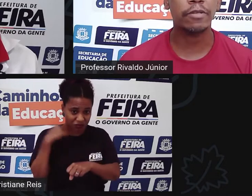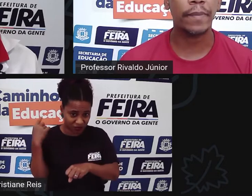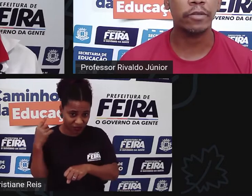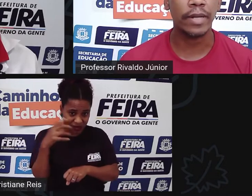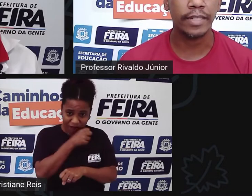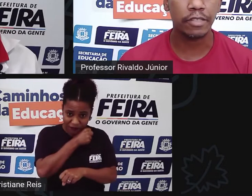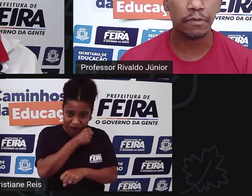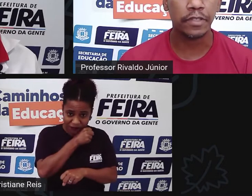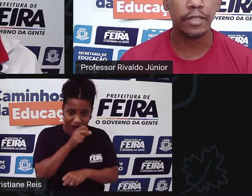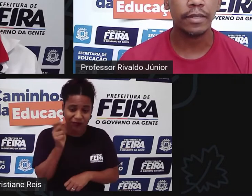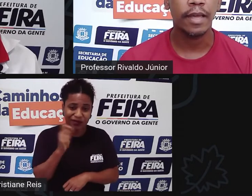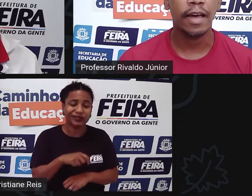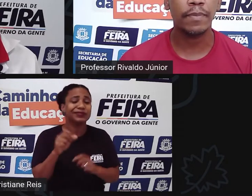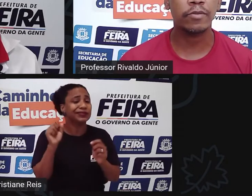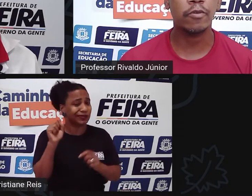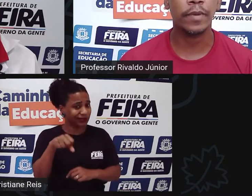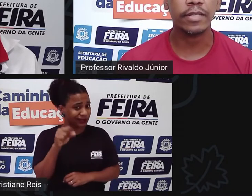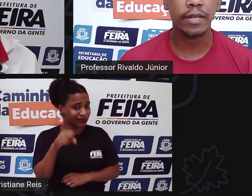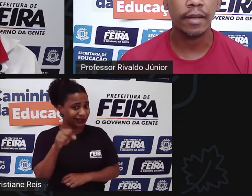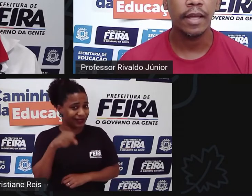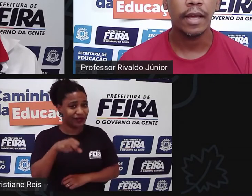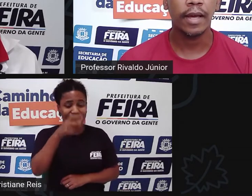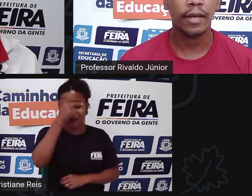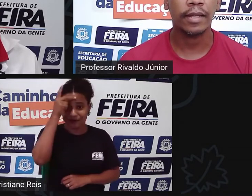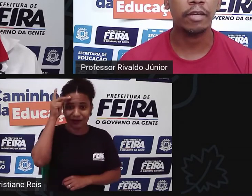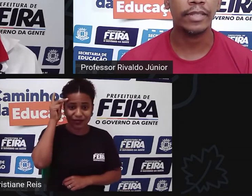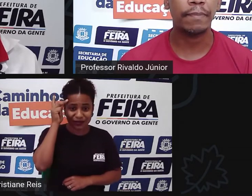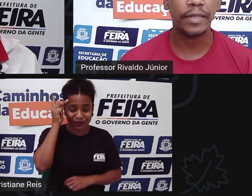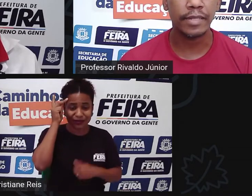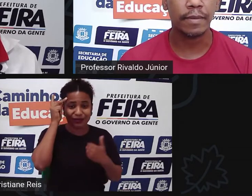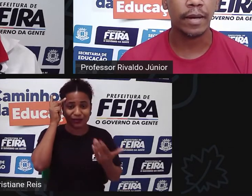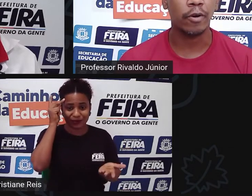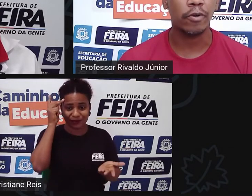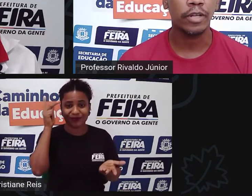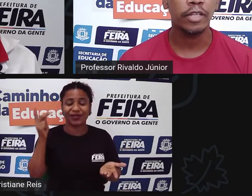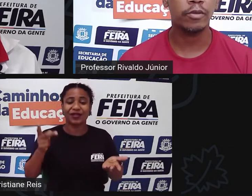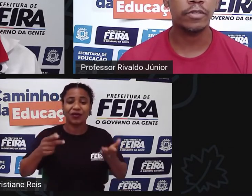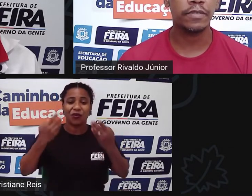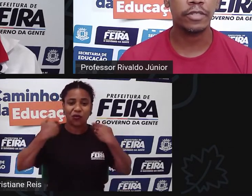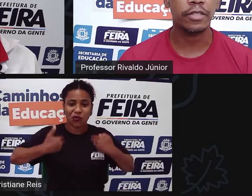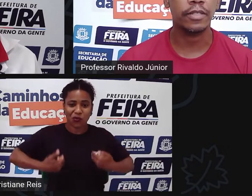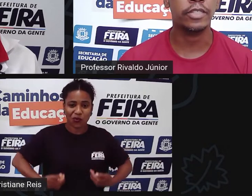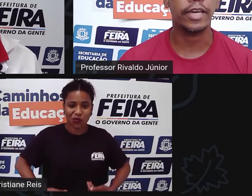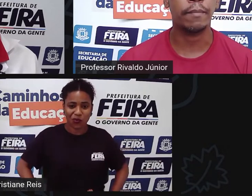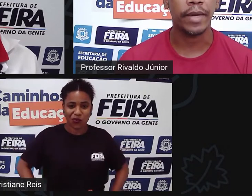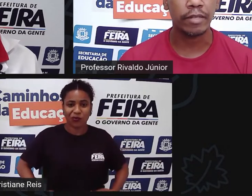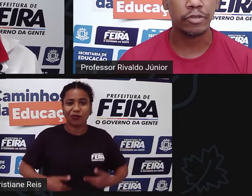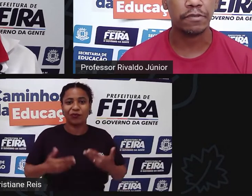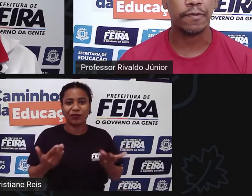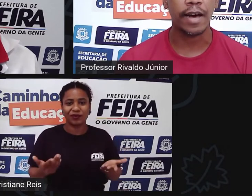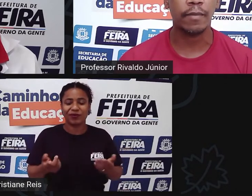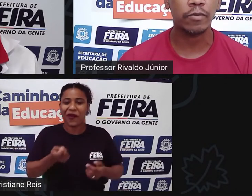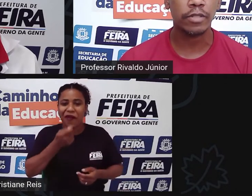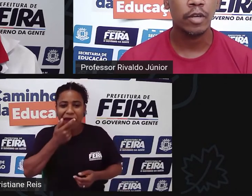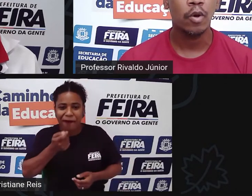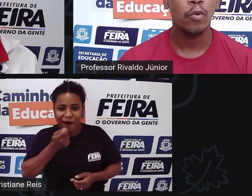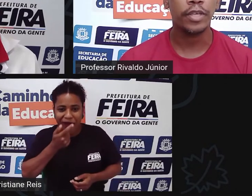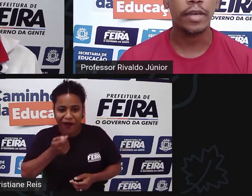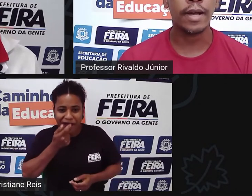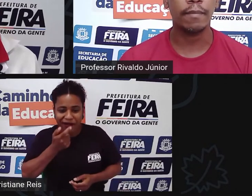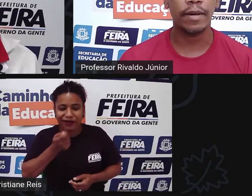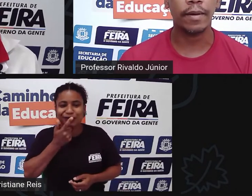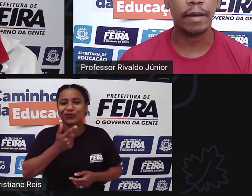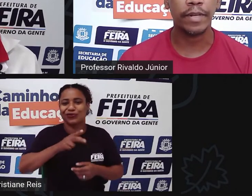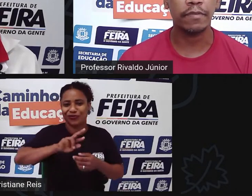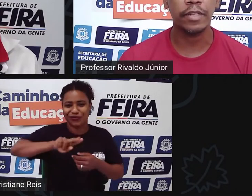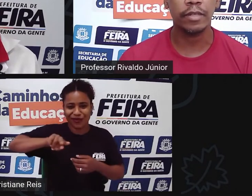porque a pessoa perde qualidade de vida, a pessoa começa a ter uma dependência maior, inclusive de remédios, de fármacos, o